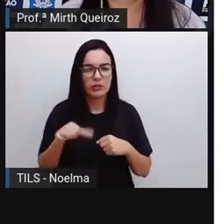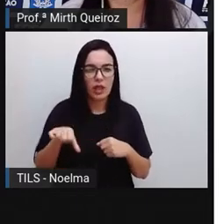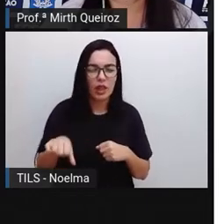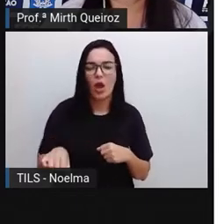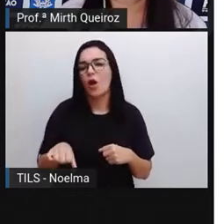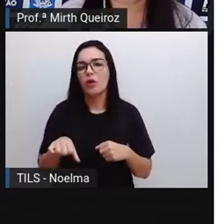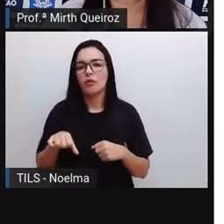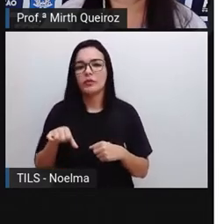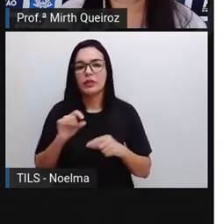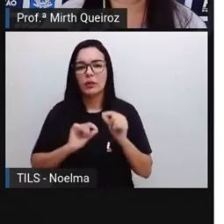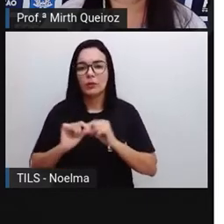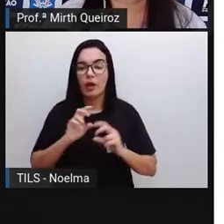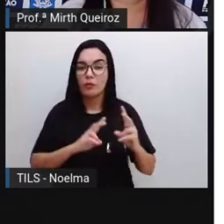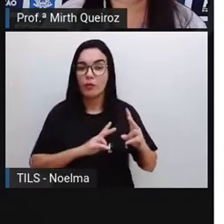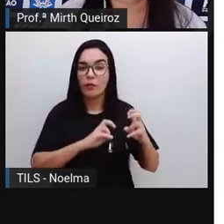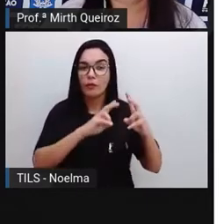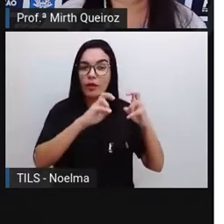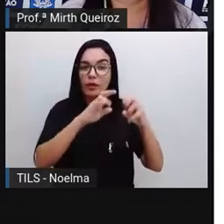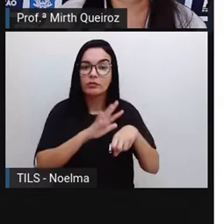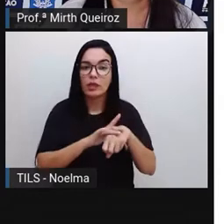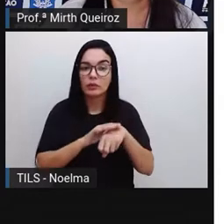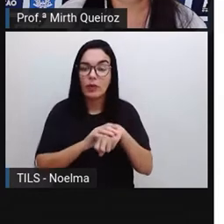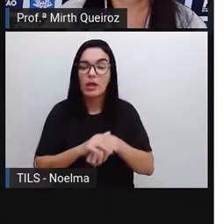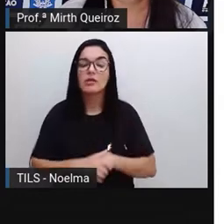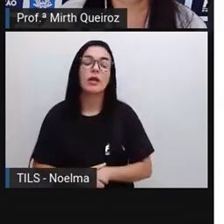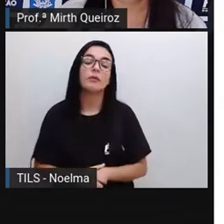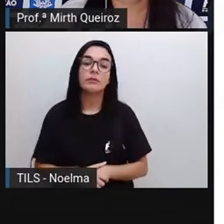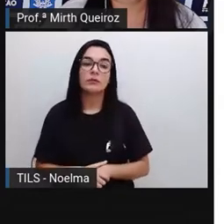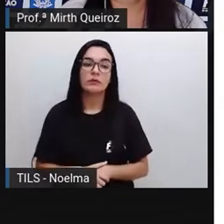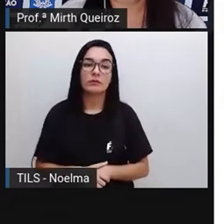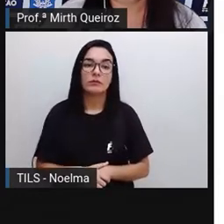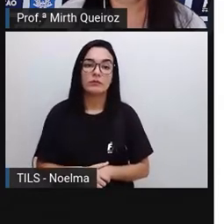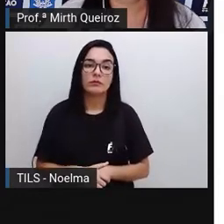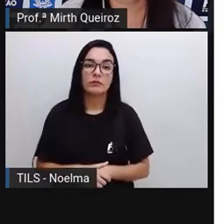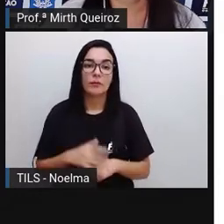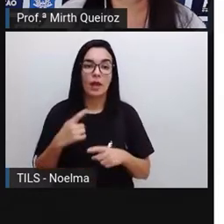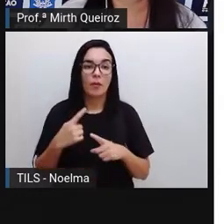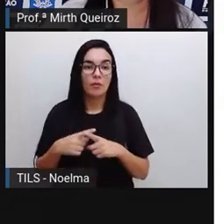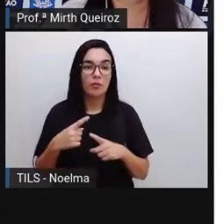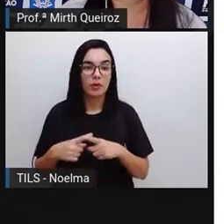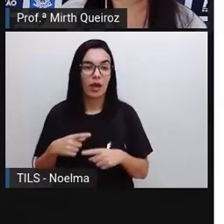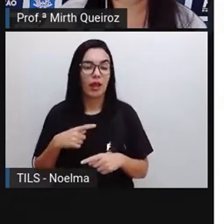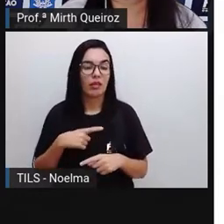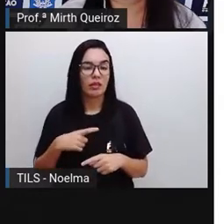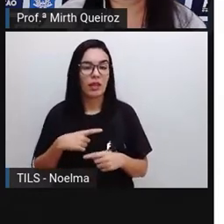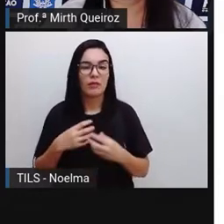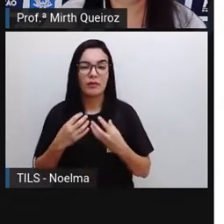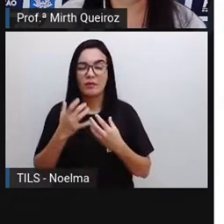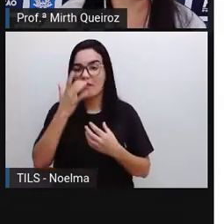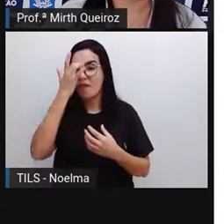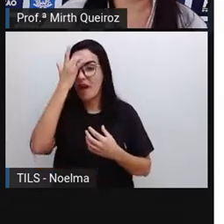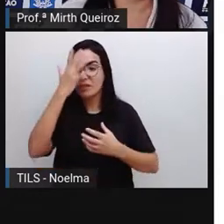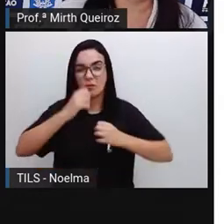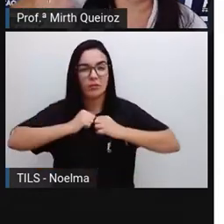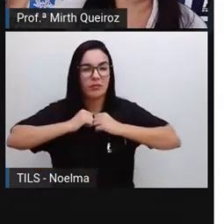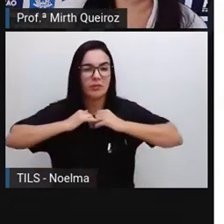que é o vírus causador da Covid-19, uma vez que houve uma fase de propagação aí,